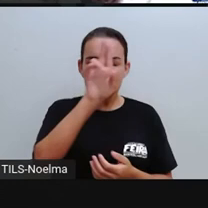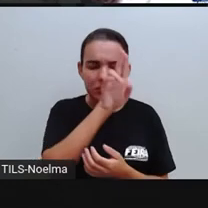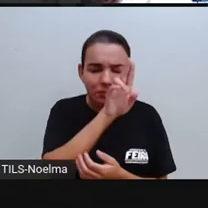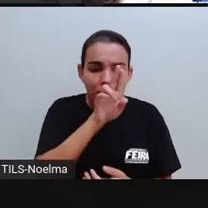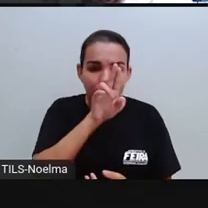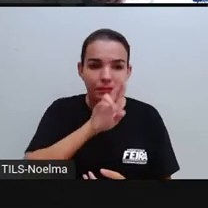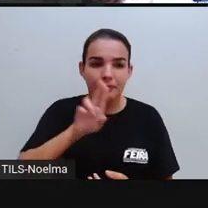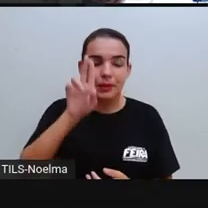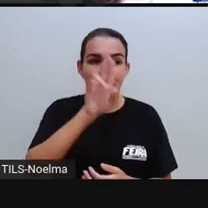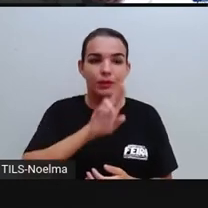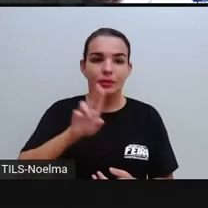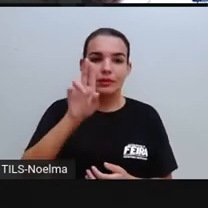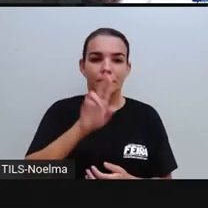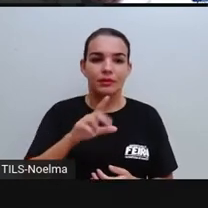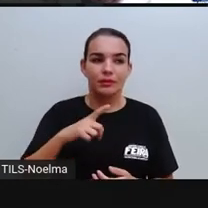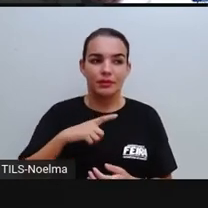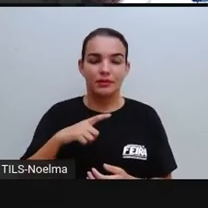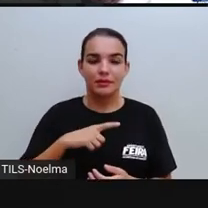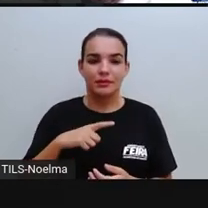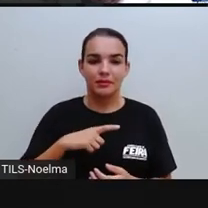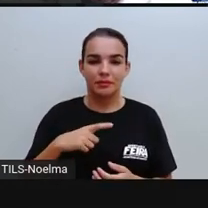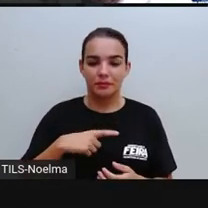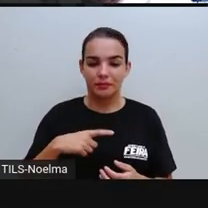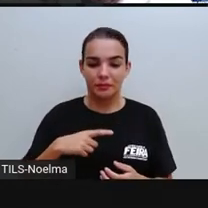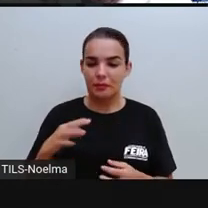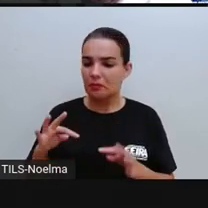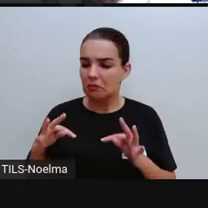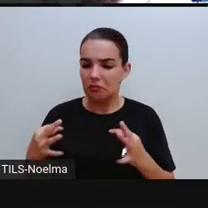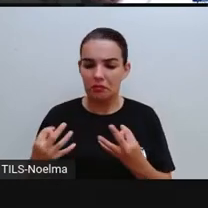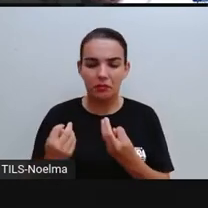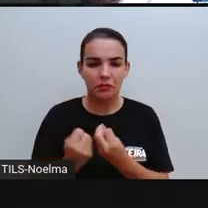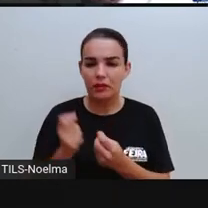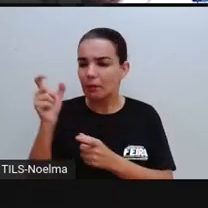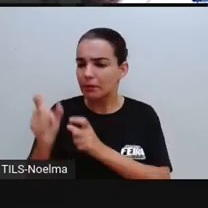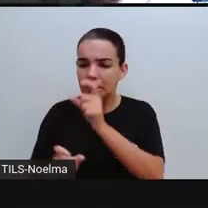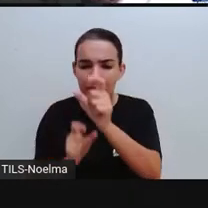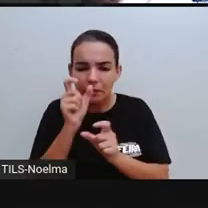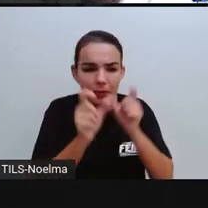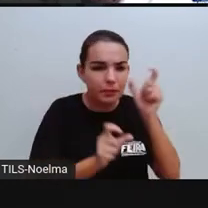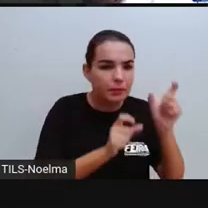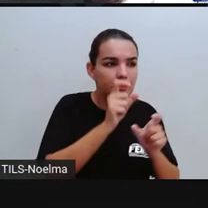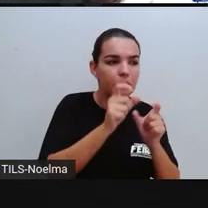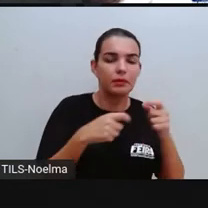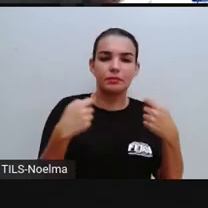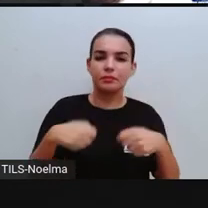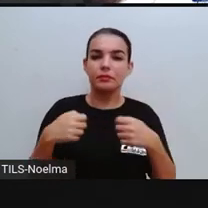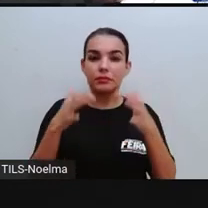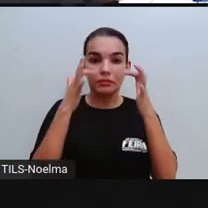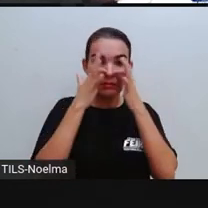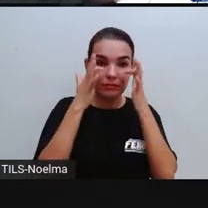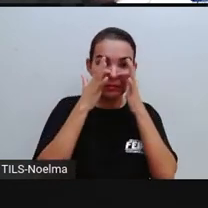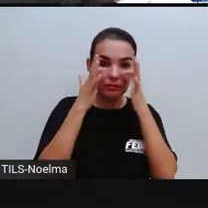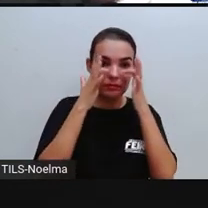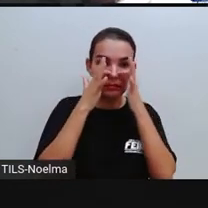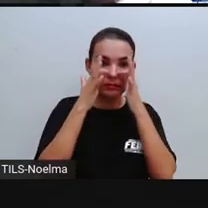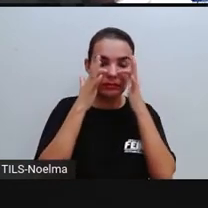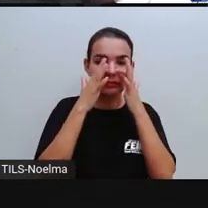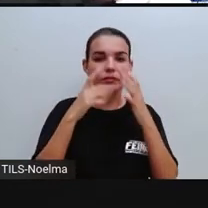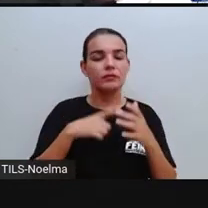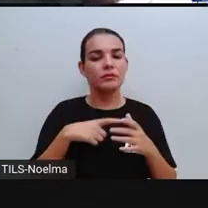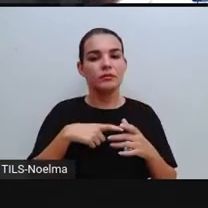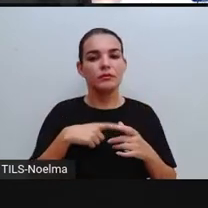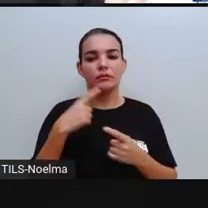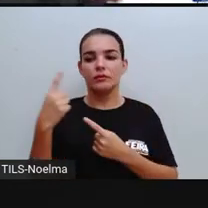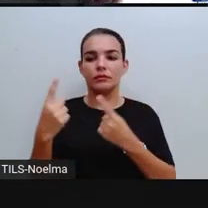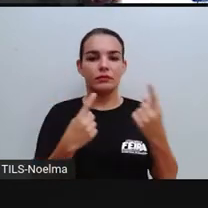precisamos estar atento a todos os detalhes, então, a gente precisa estar atento ali, né, quando falamos de fotografia,